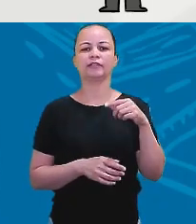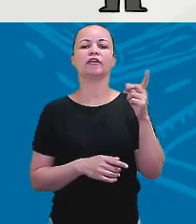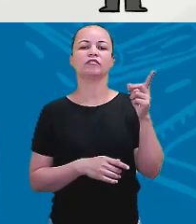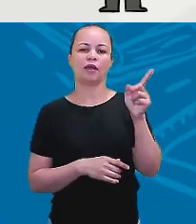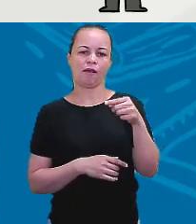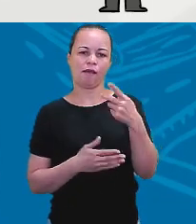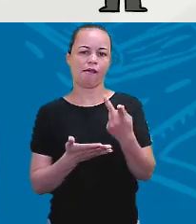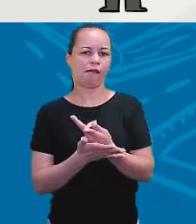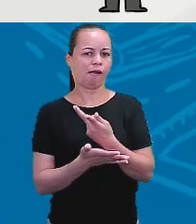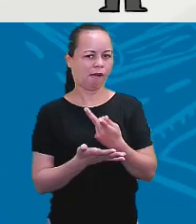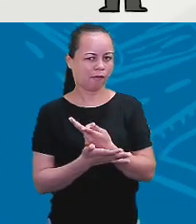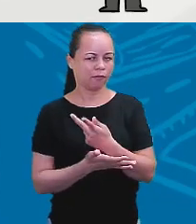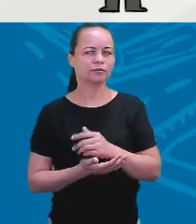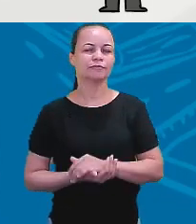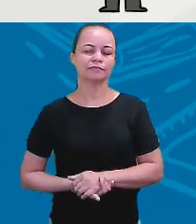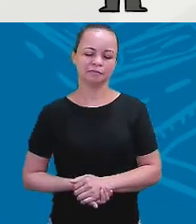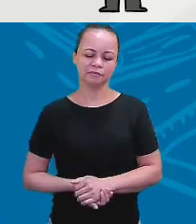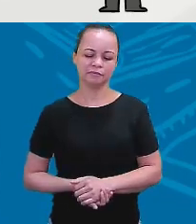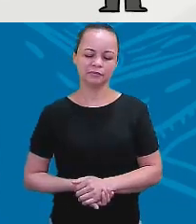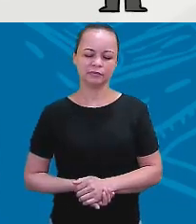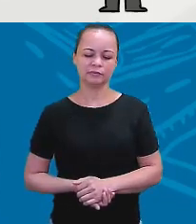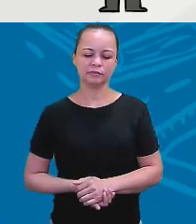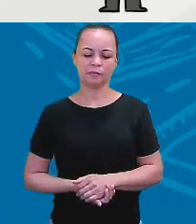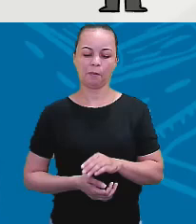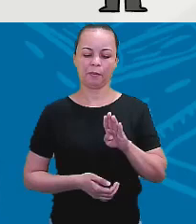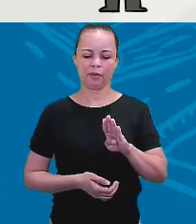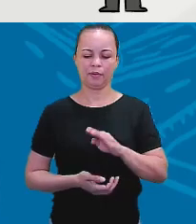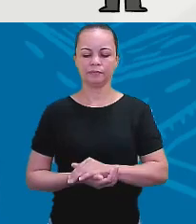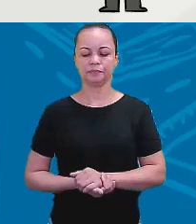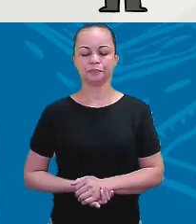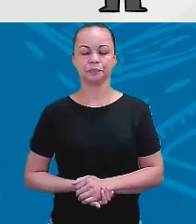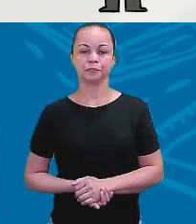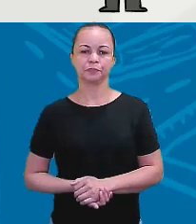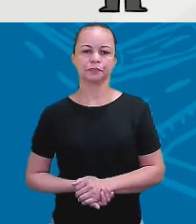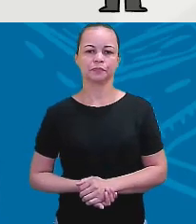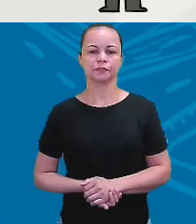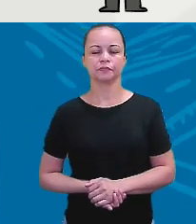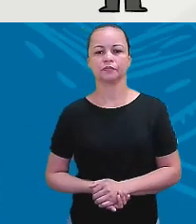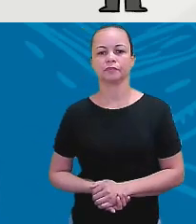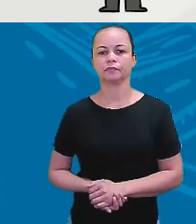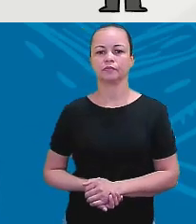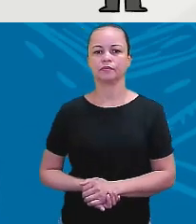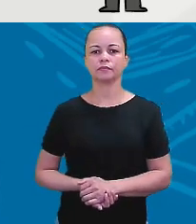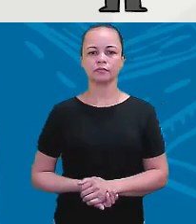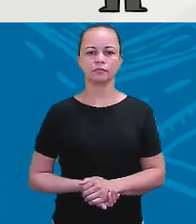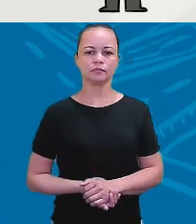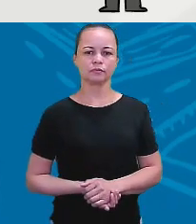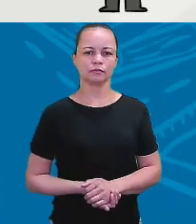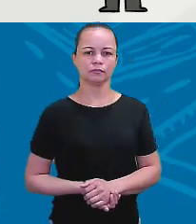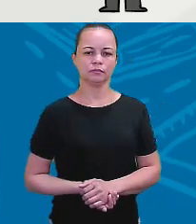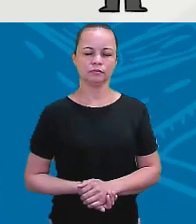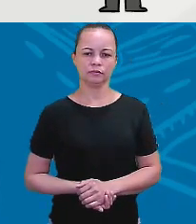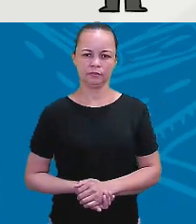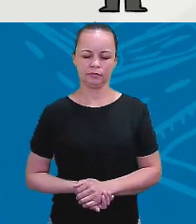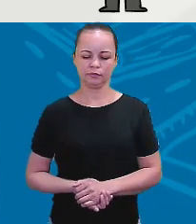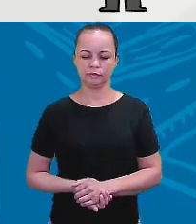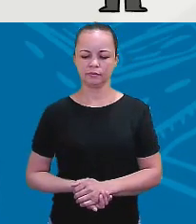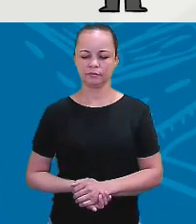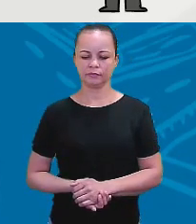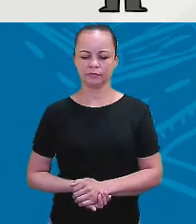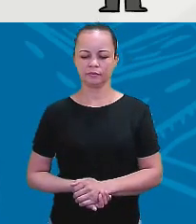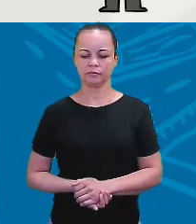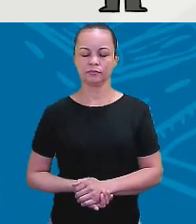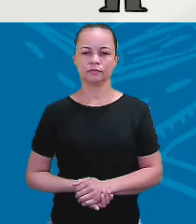errada. I am, I am in the school. Am not I?